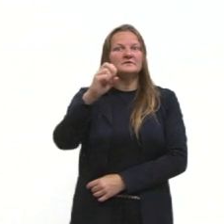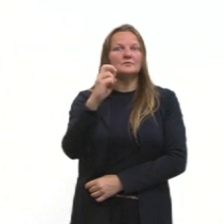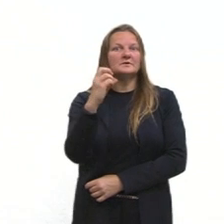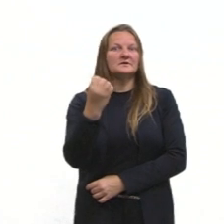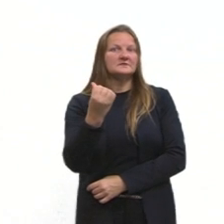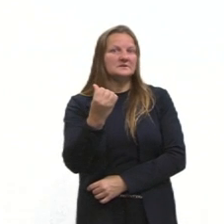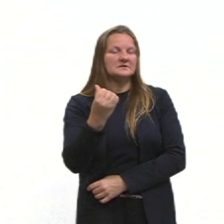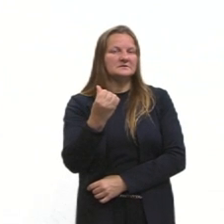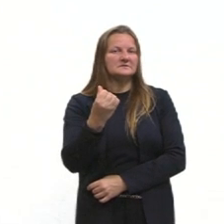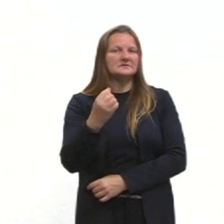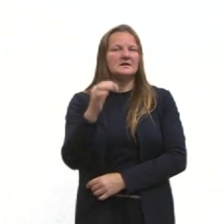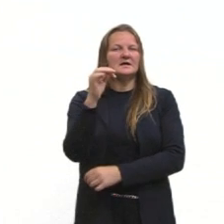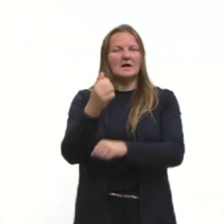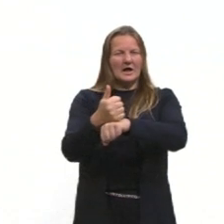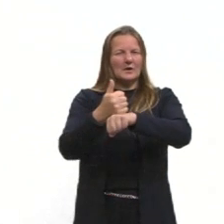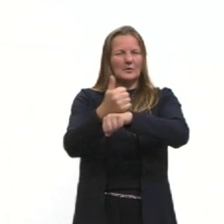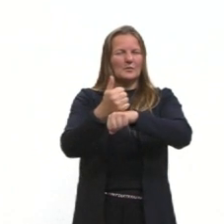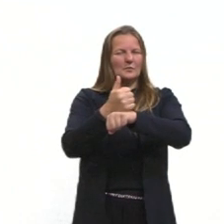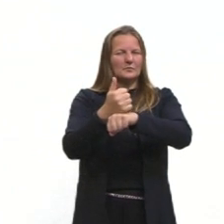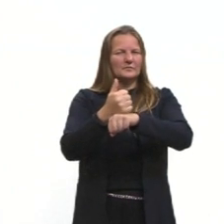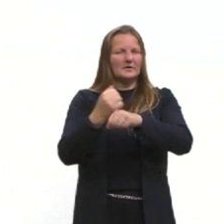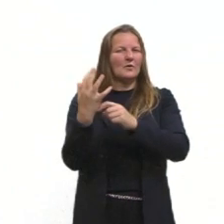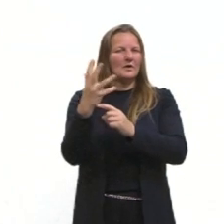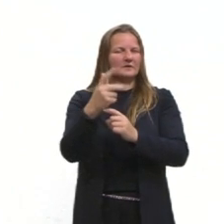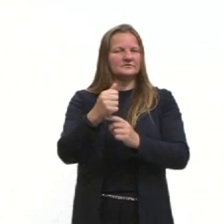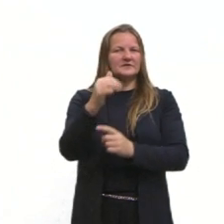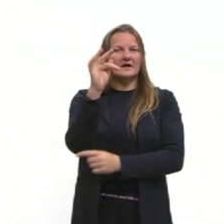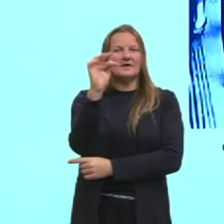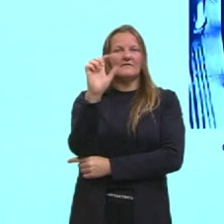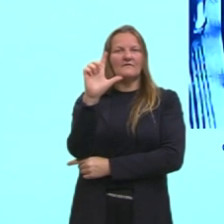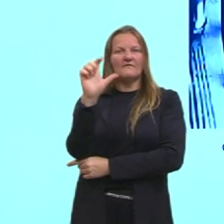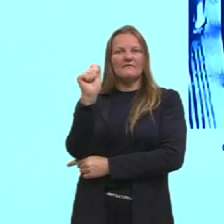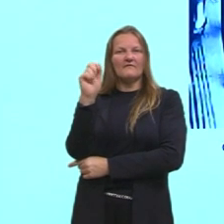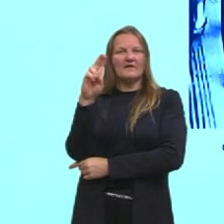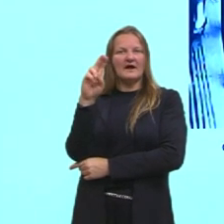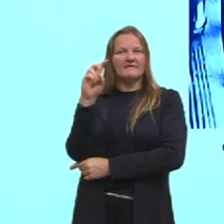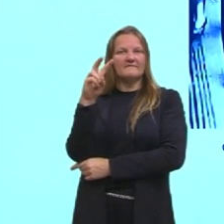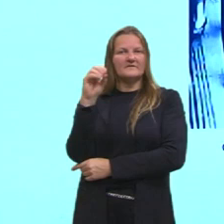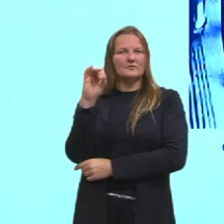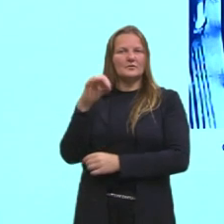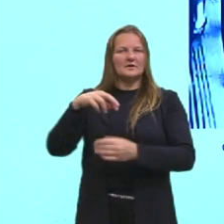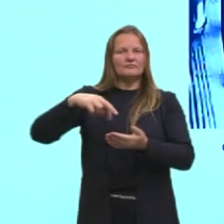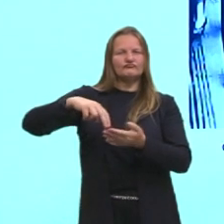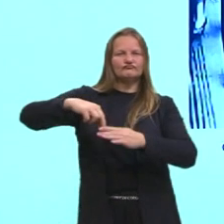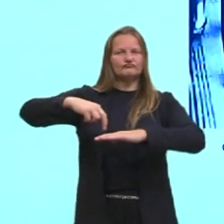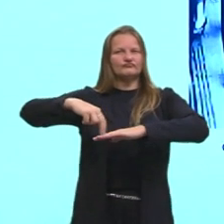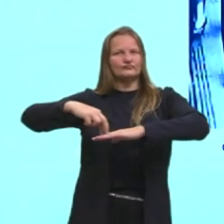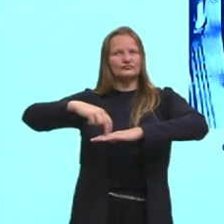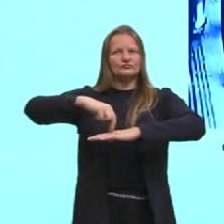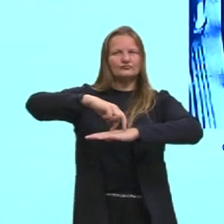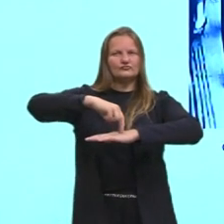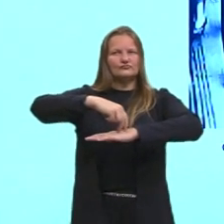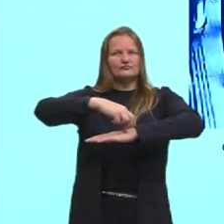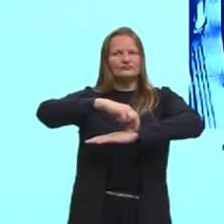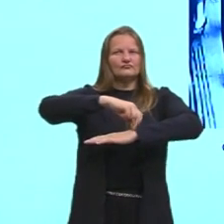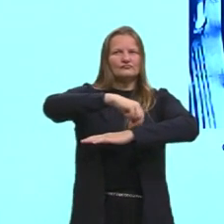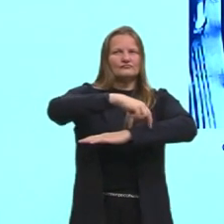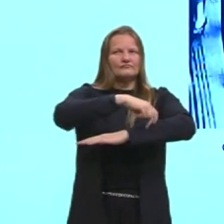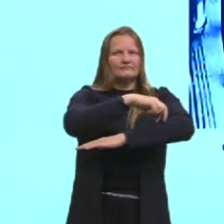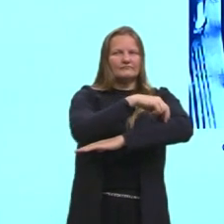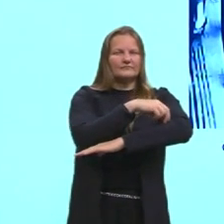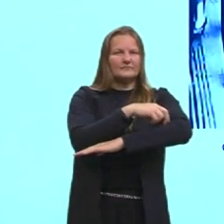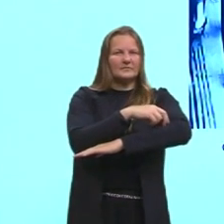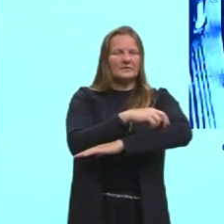Flávio Rezende Carvalho, desfilando, vestindo um traje, uma proposta